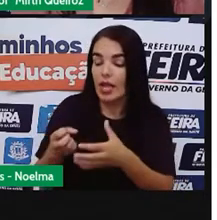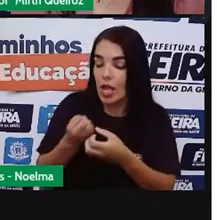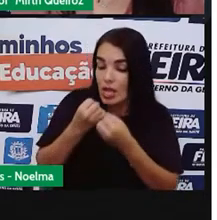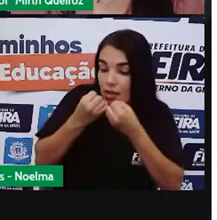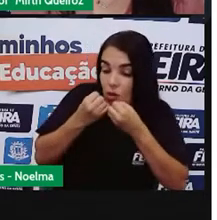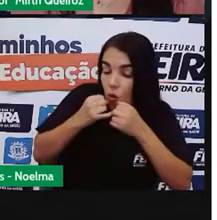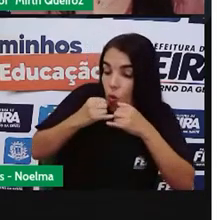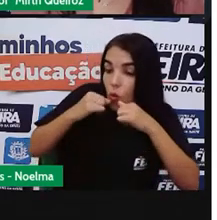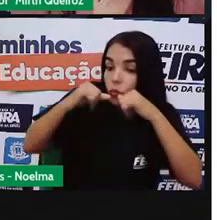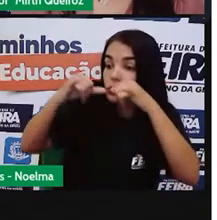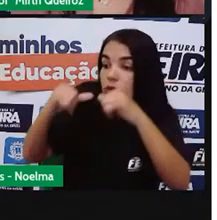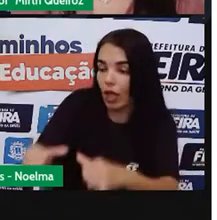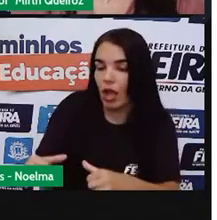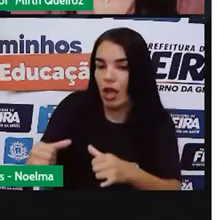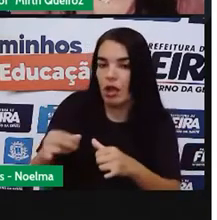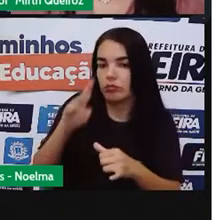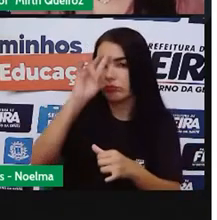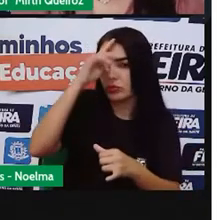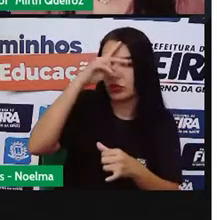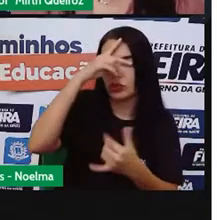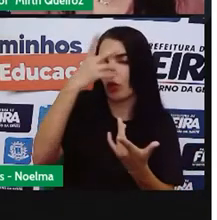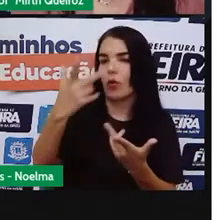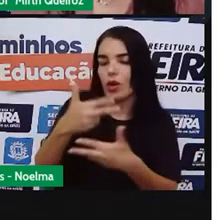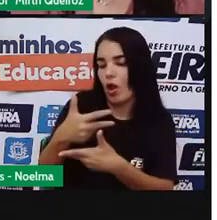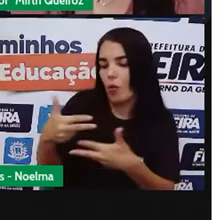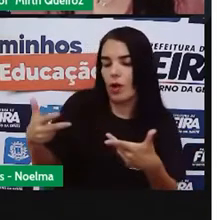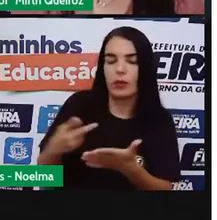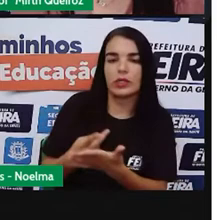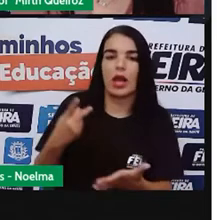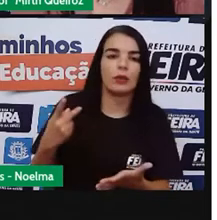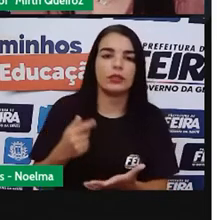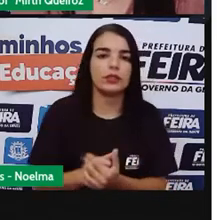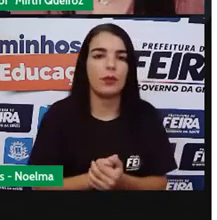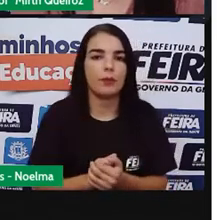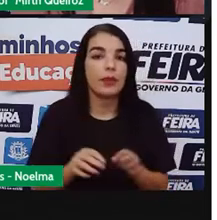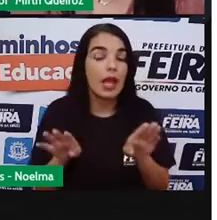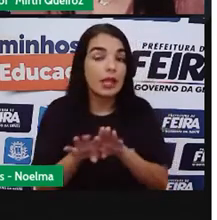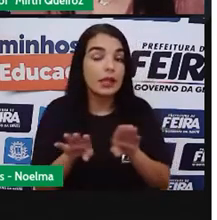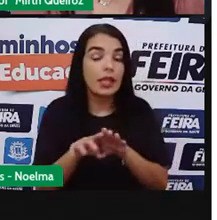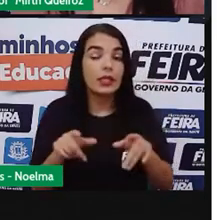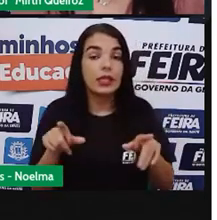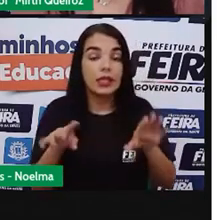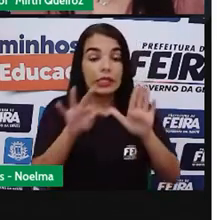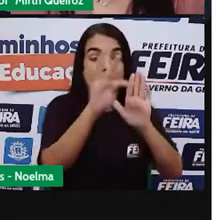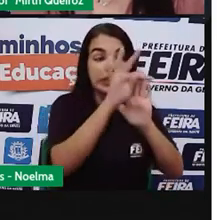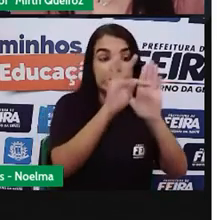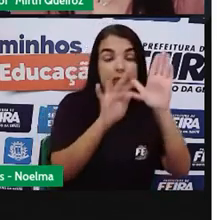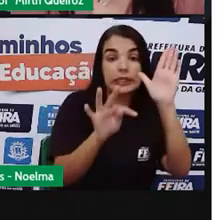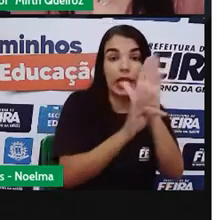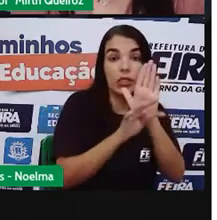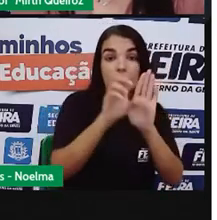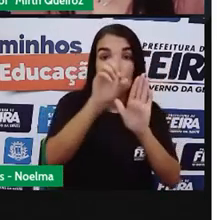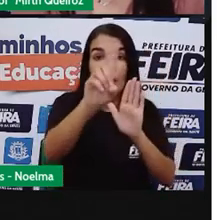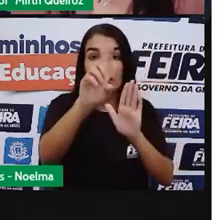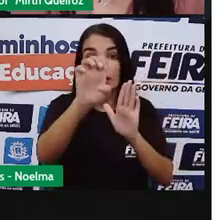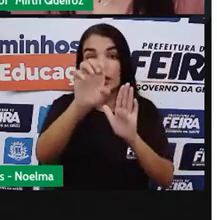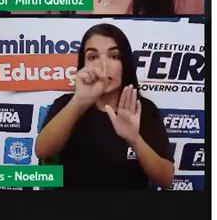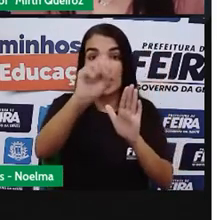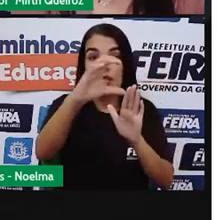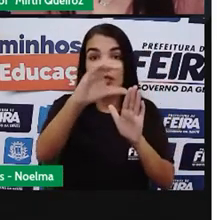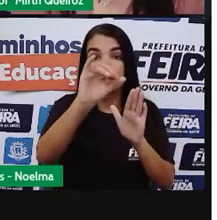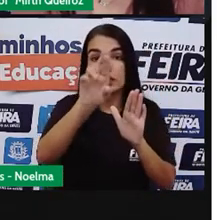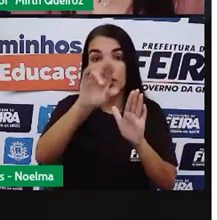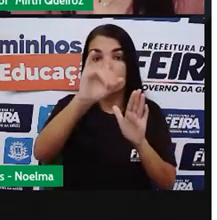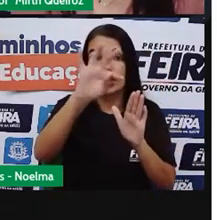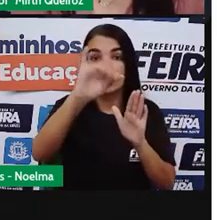fato, um acontecimento. E temos o texto descritivo, que nesse caso seriam os folhetos turísticos, cardápios